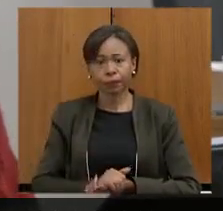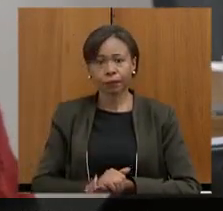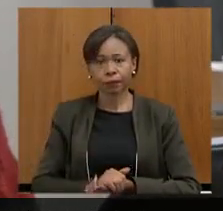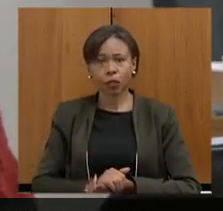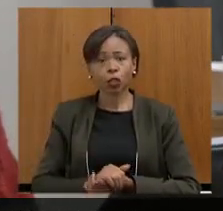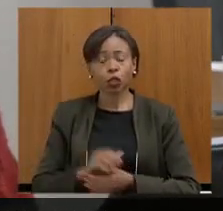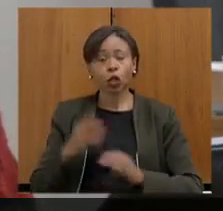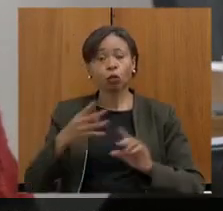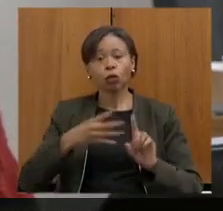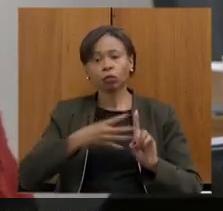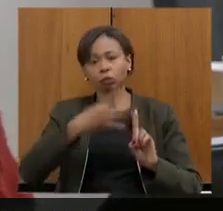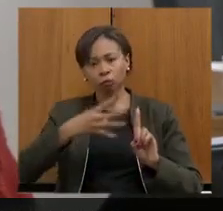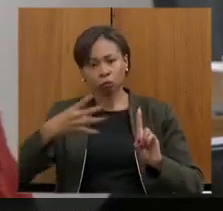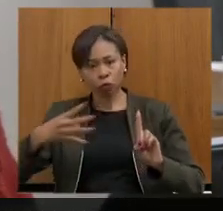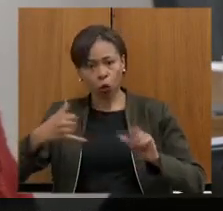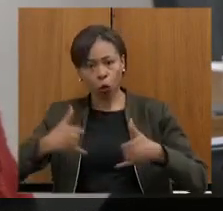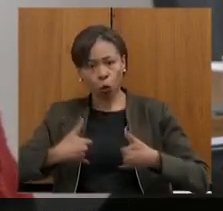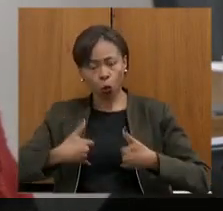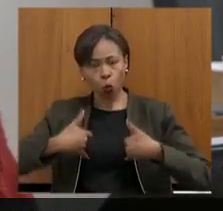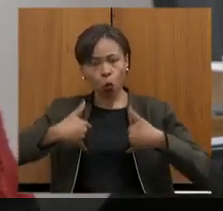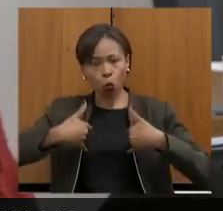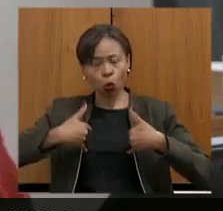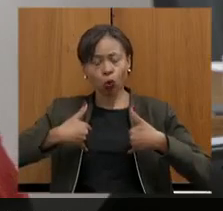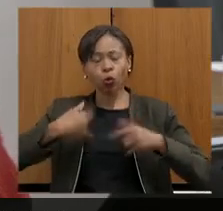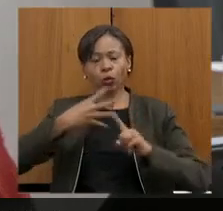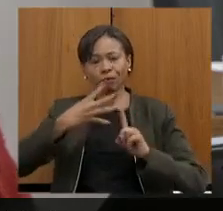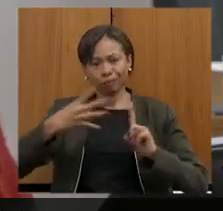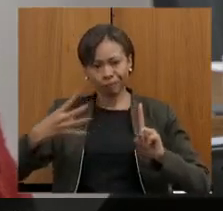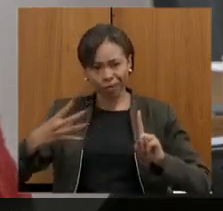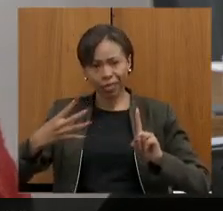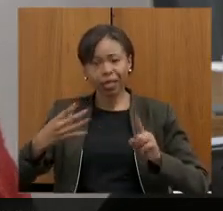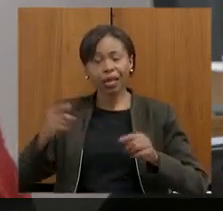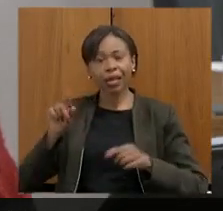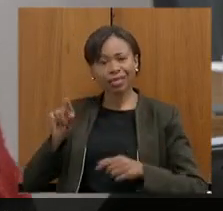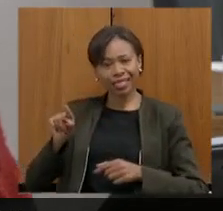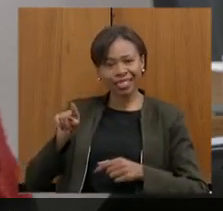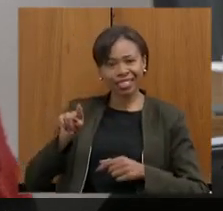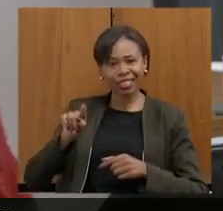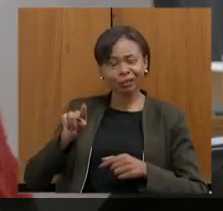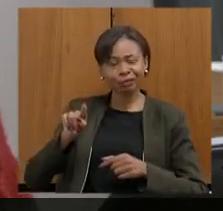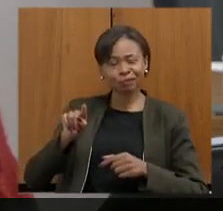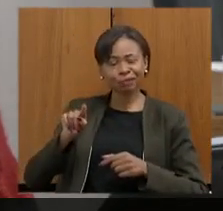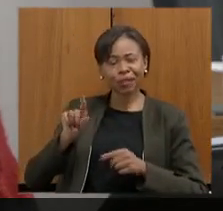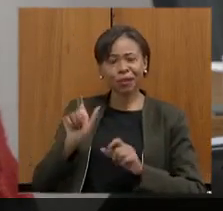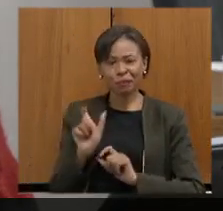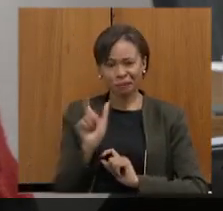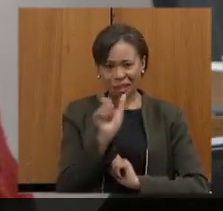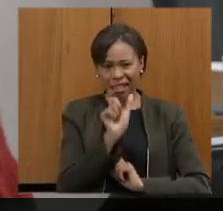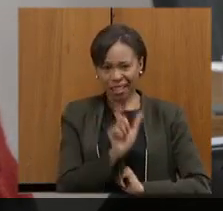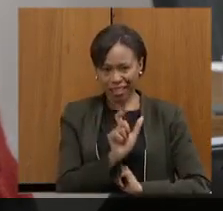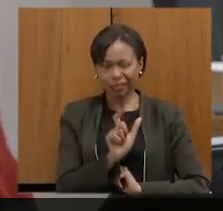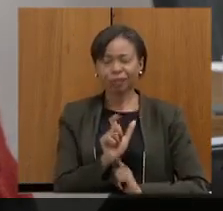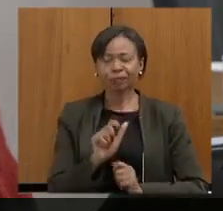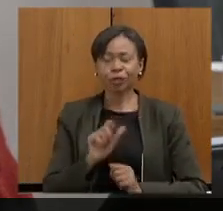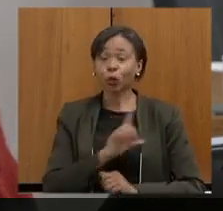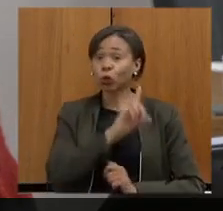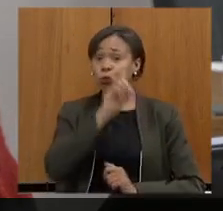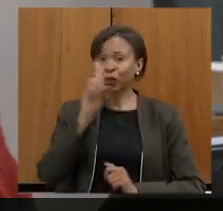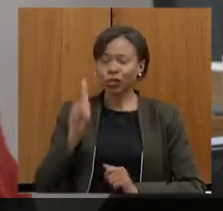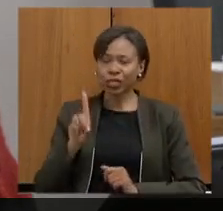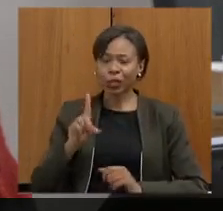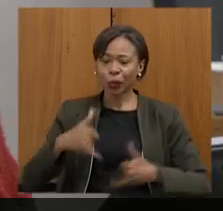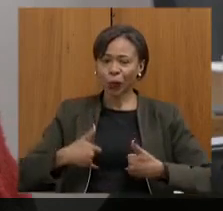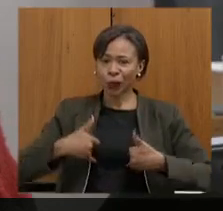orgulho LGBTQIA+, quero trazer as palavras da vereadora Bela o dia do orgulho LGBTQIA